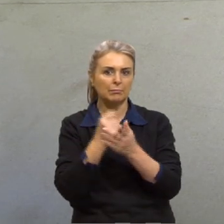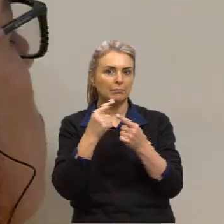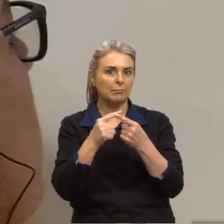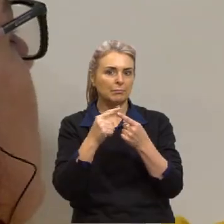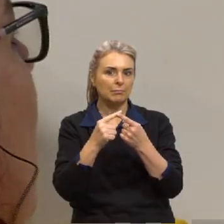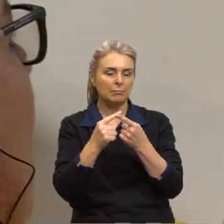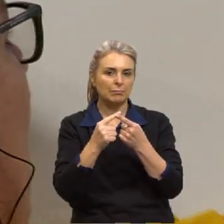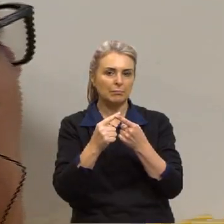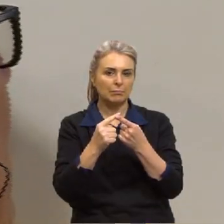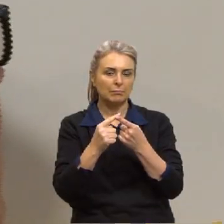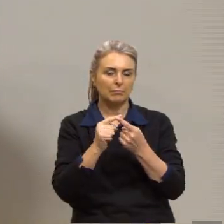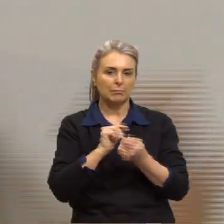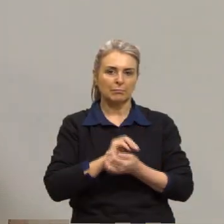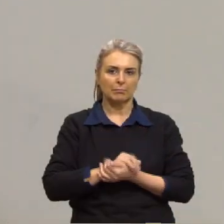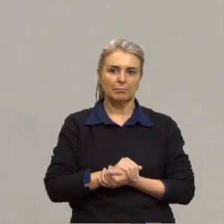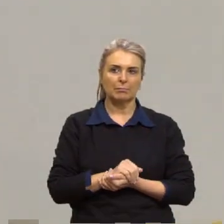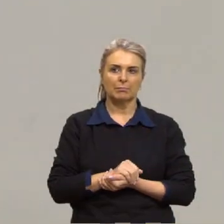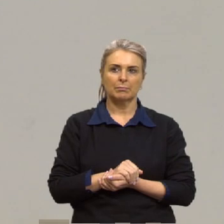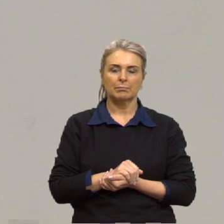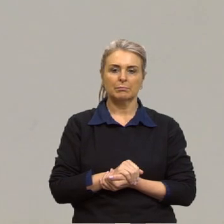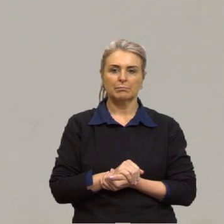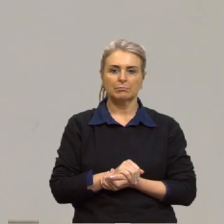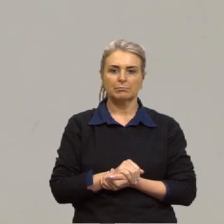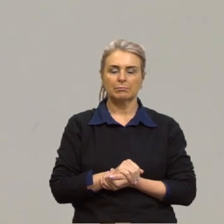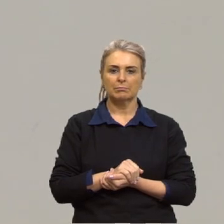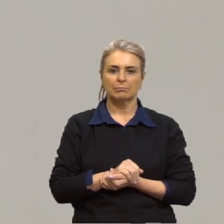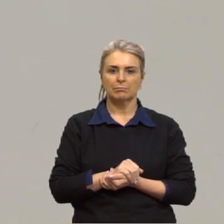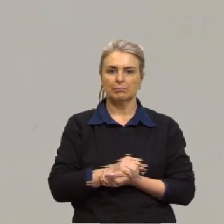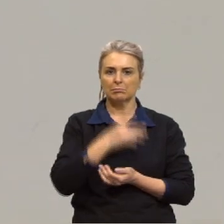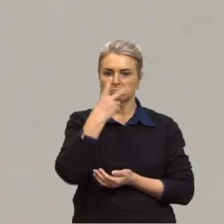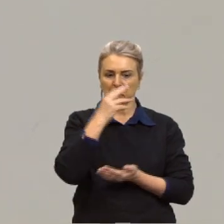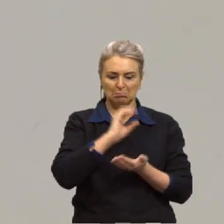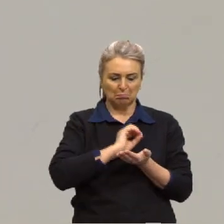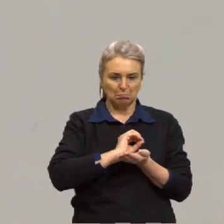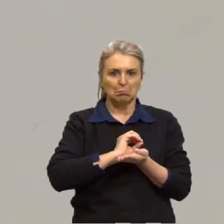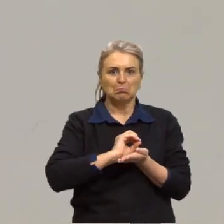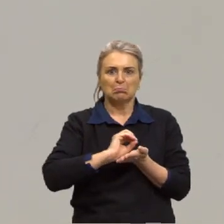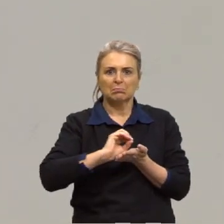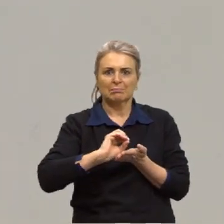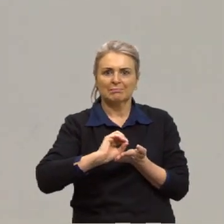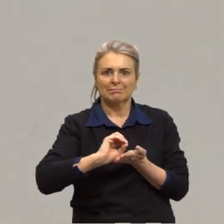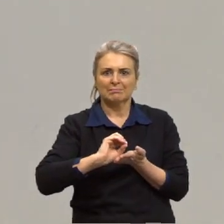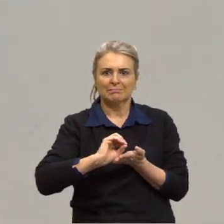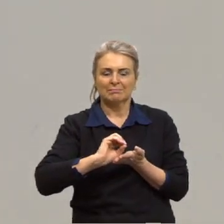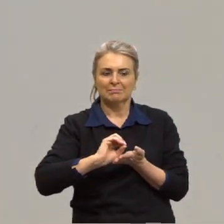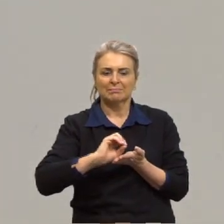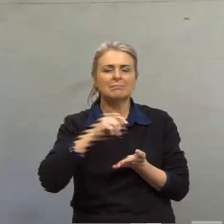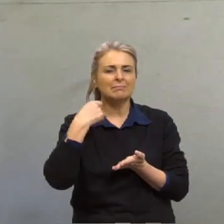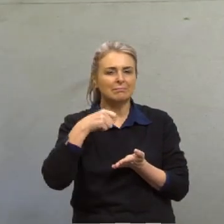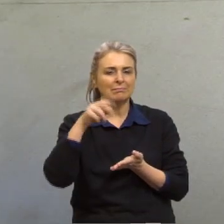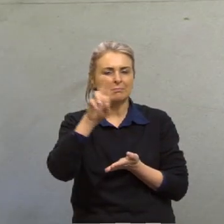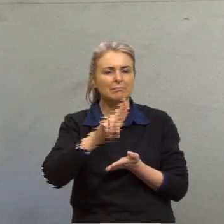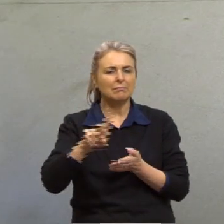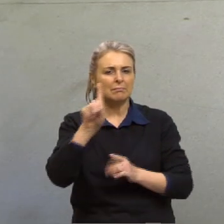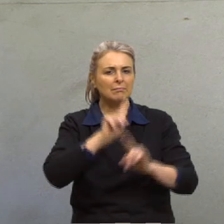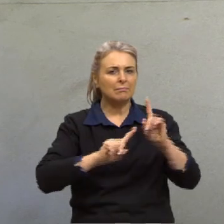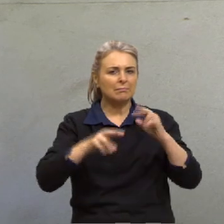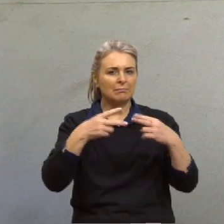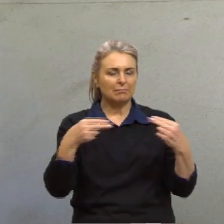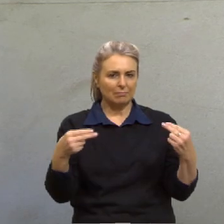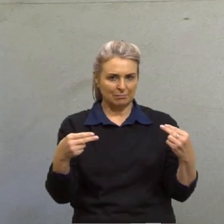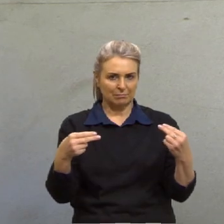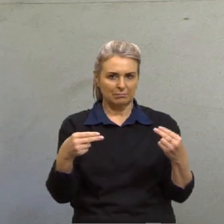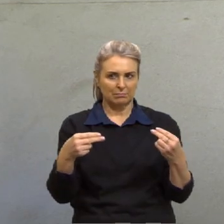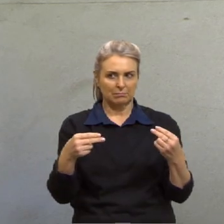É como se aqui houvesse um espaço vazio a ser preenchido pelo meu